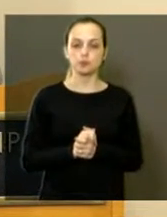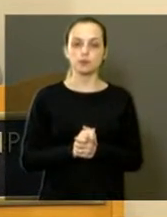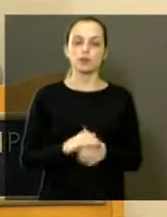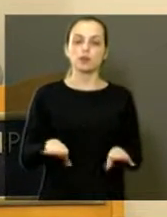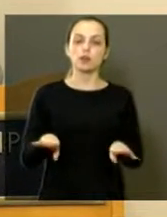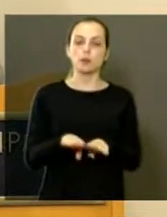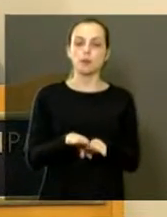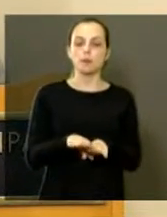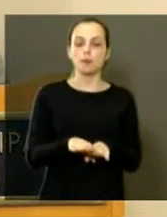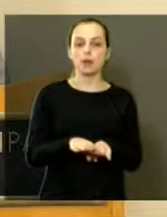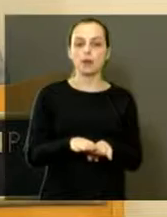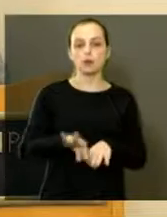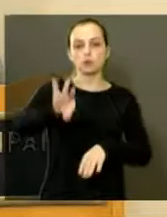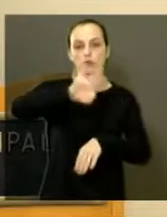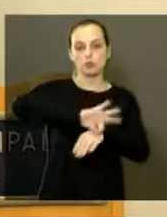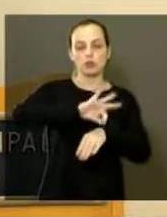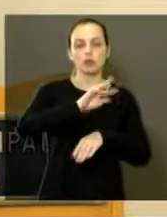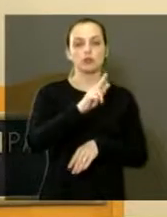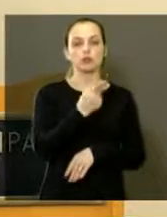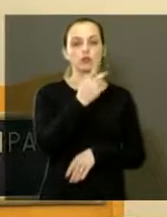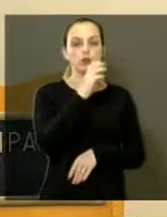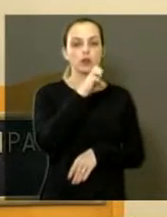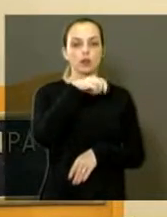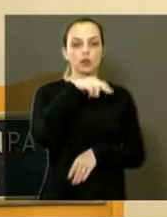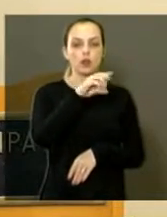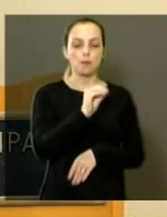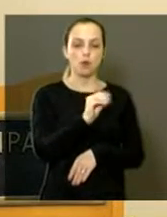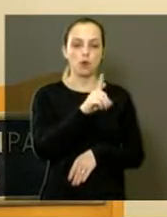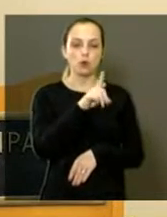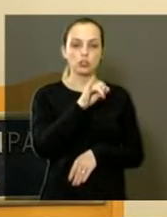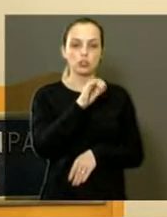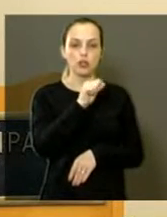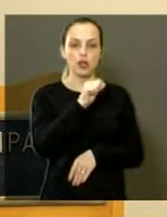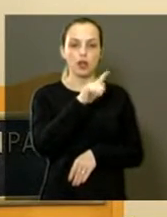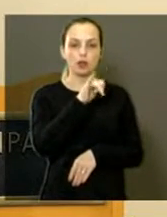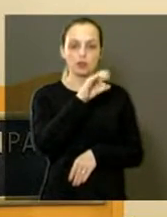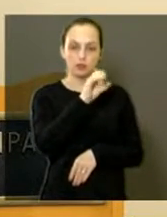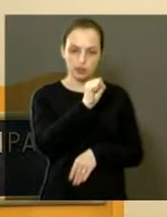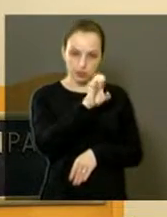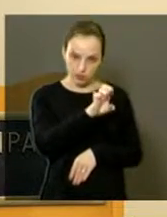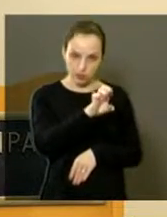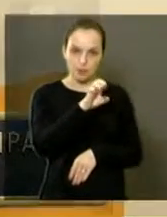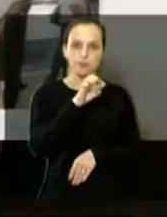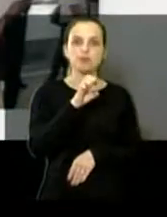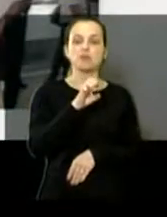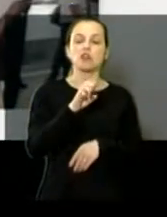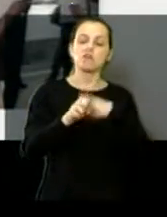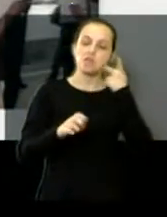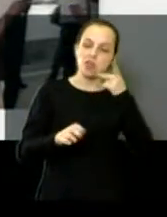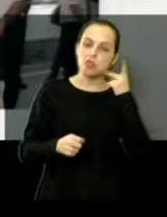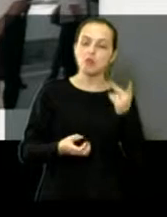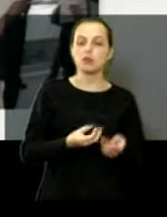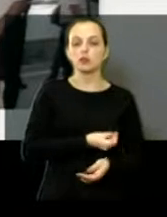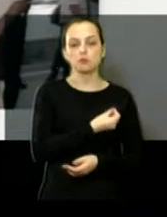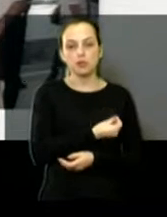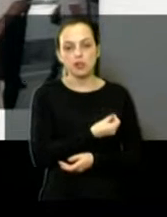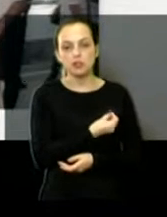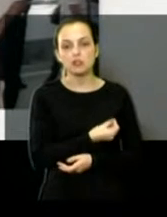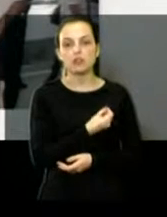centro de hemodiálise. Eu acho que essa casa esteve presente, quase todo mundo, os vereadores esteve lá.